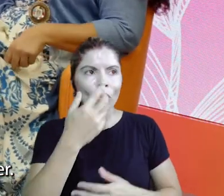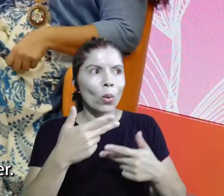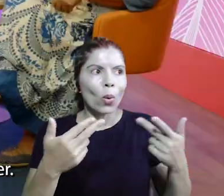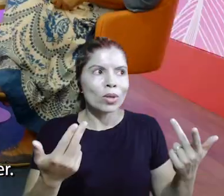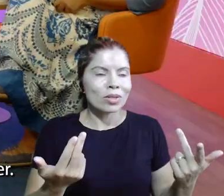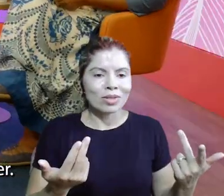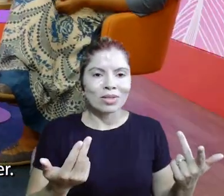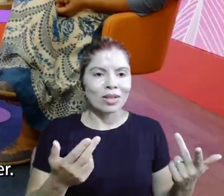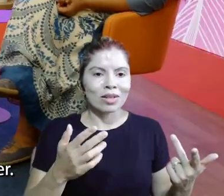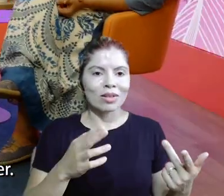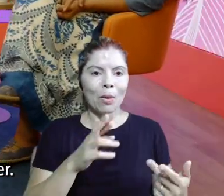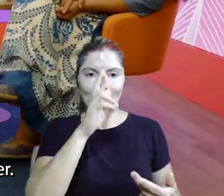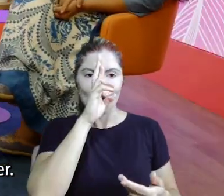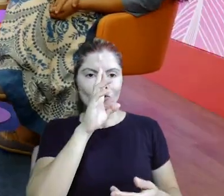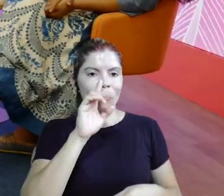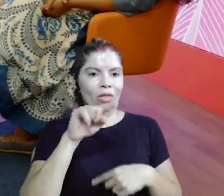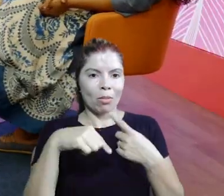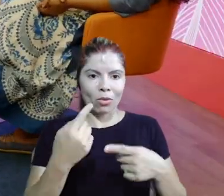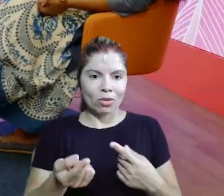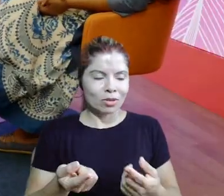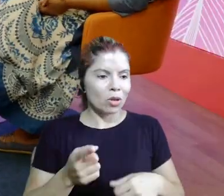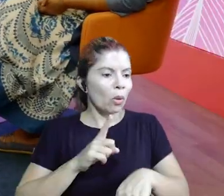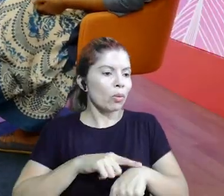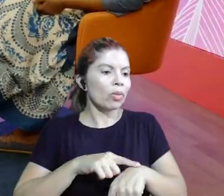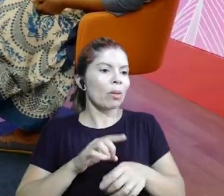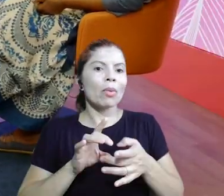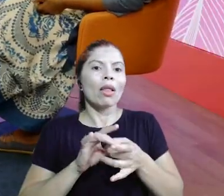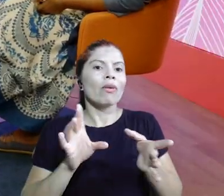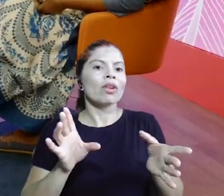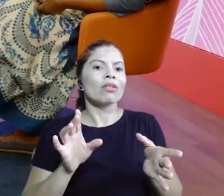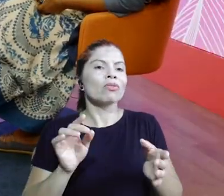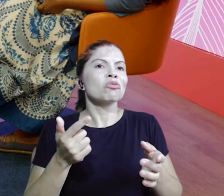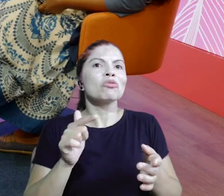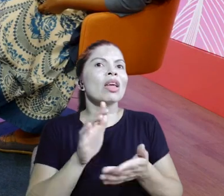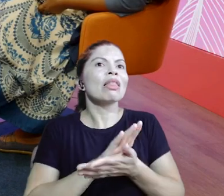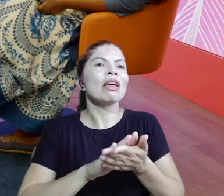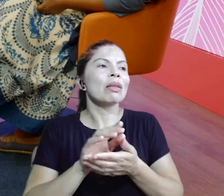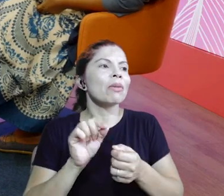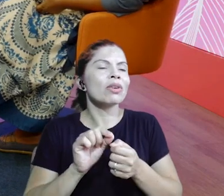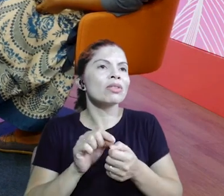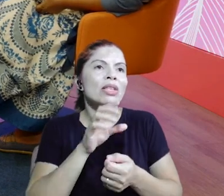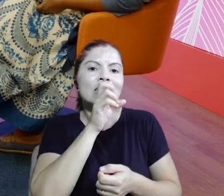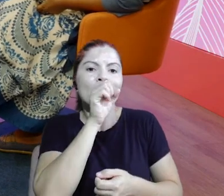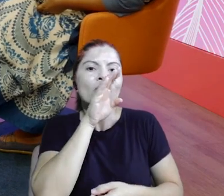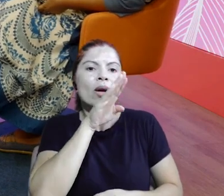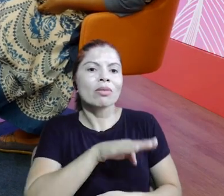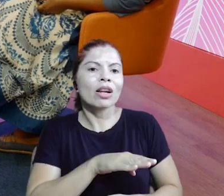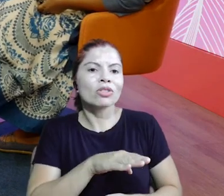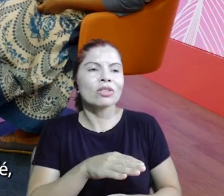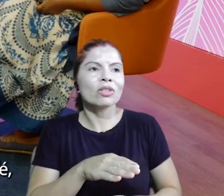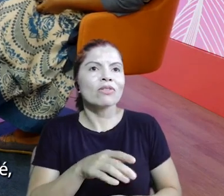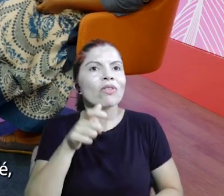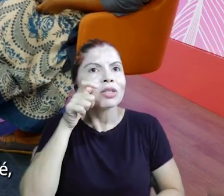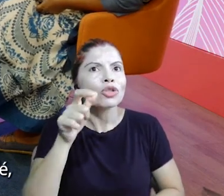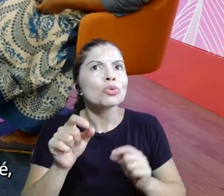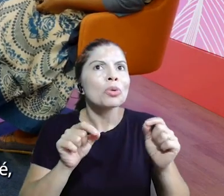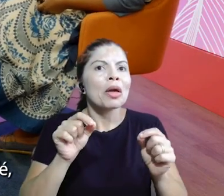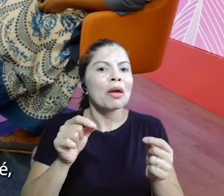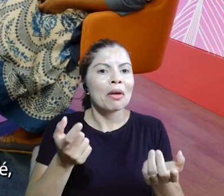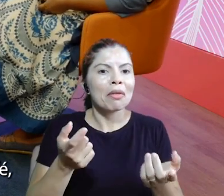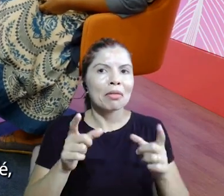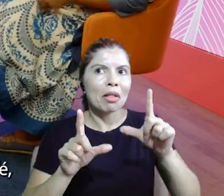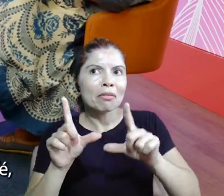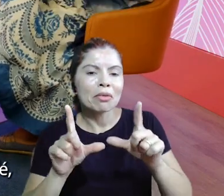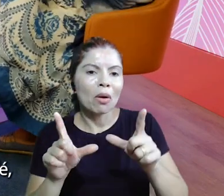pra fazer. Olha lá, as loucas. Não tem nada pra fazer sábado à tarde? Vai assistir sessão à tarde?